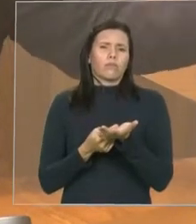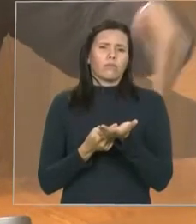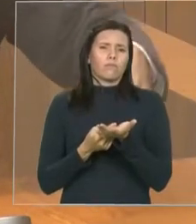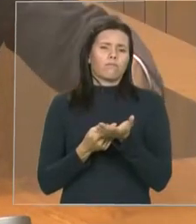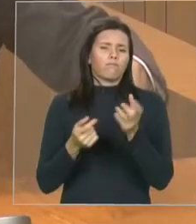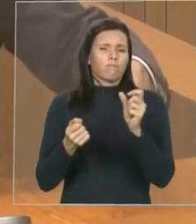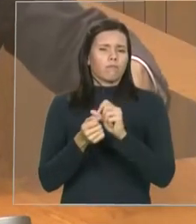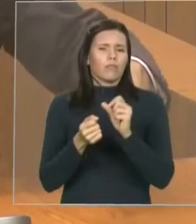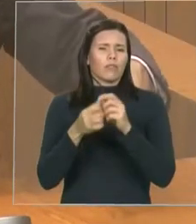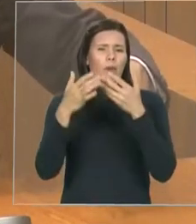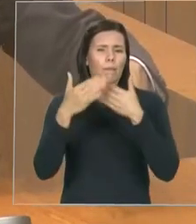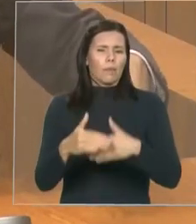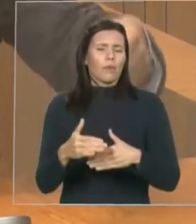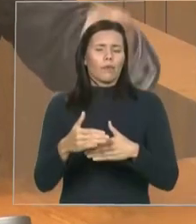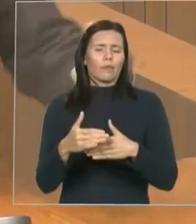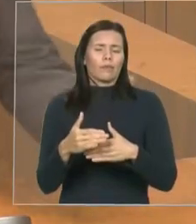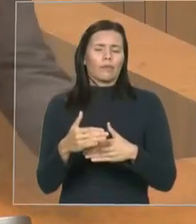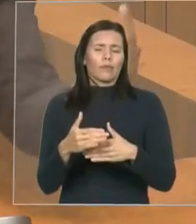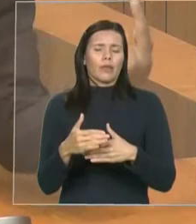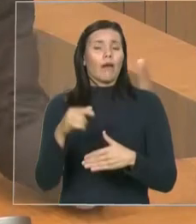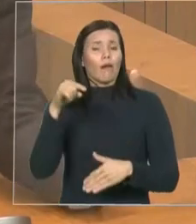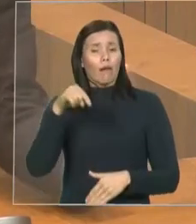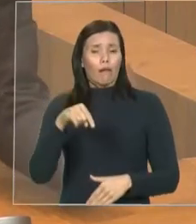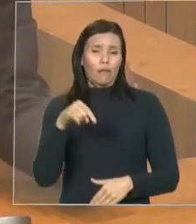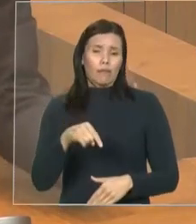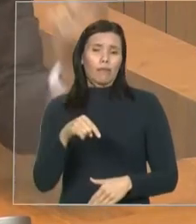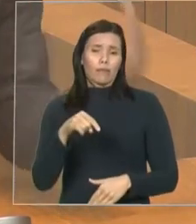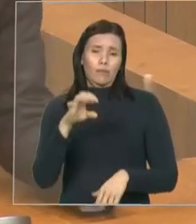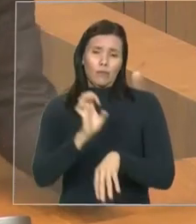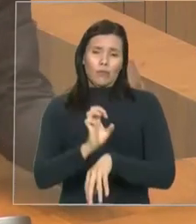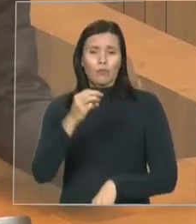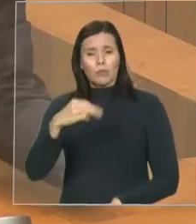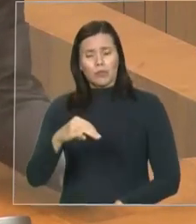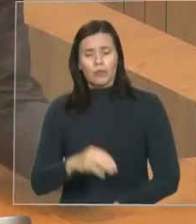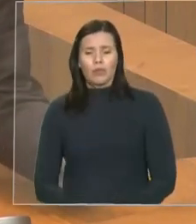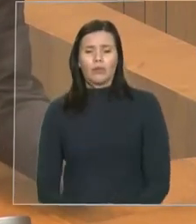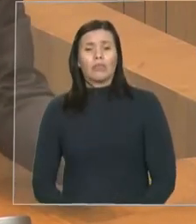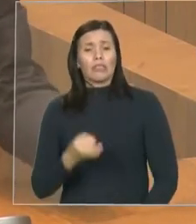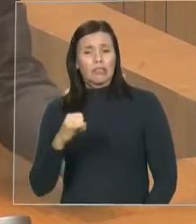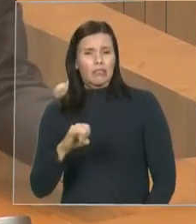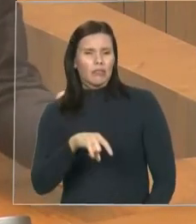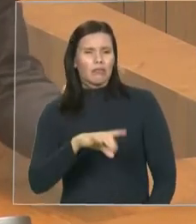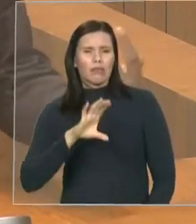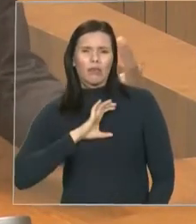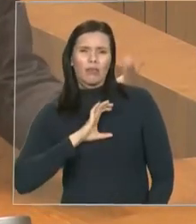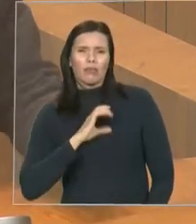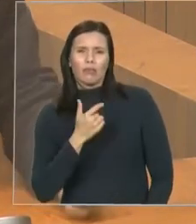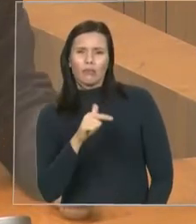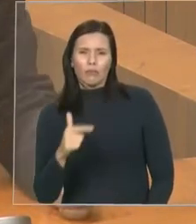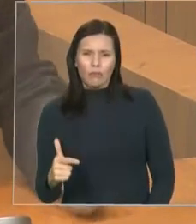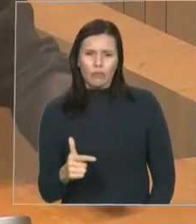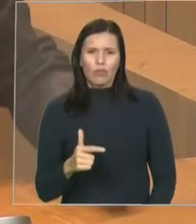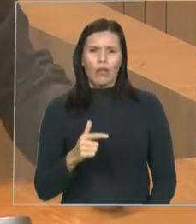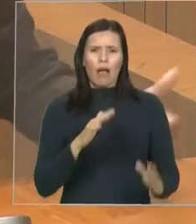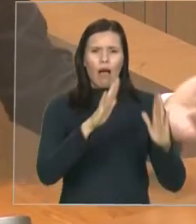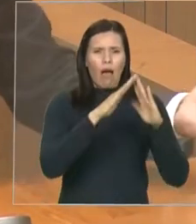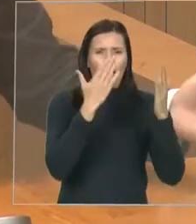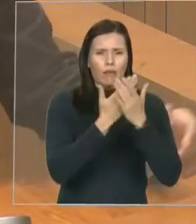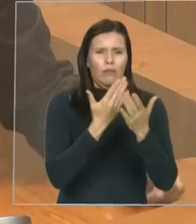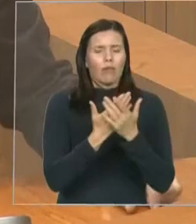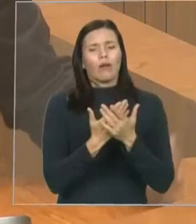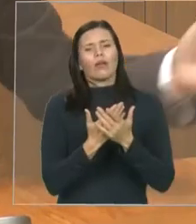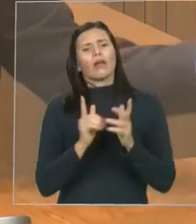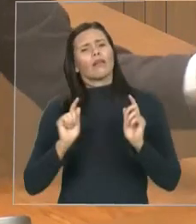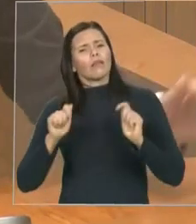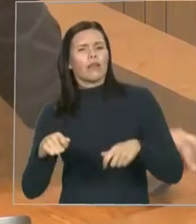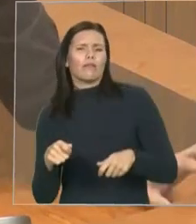Se estava lotado em Caxias, poderia ter feito em Codó, com mais de 100 mil habitantes, Timon, com mais de 100 mil habitantes, presidente